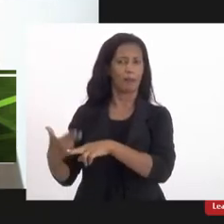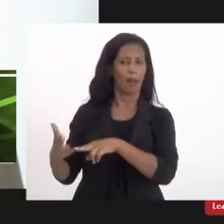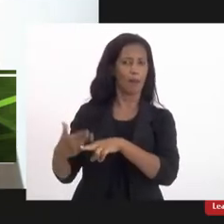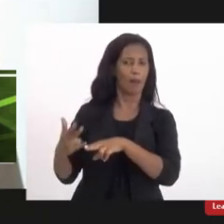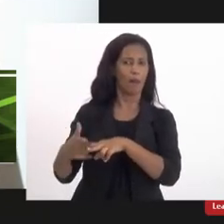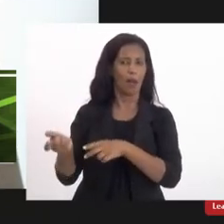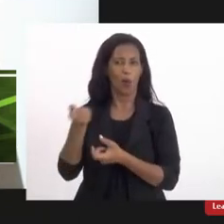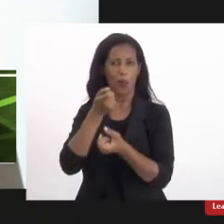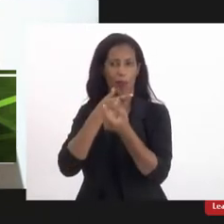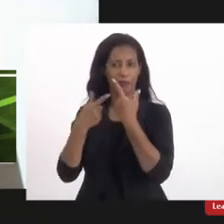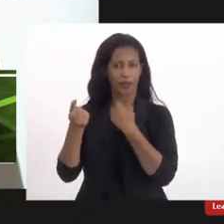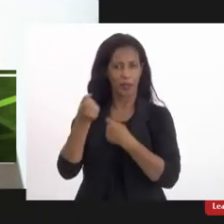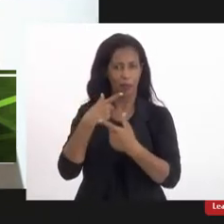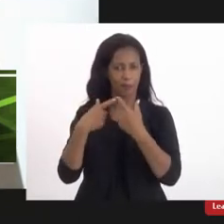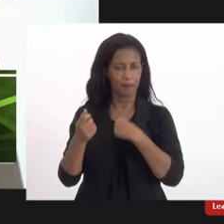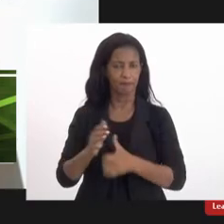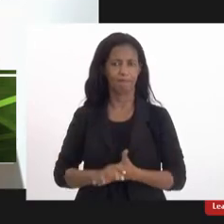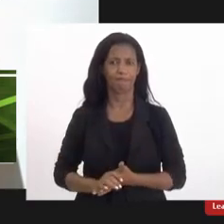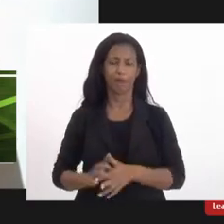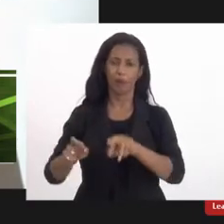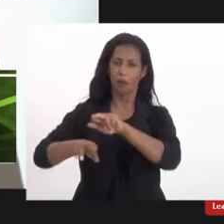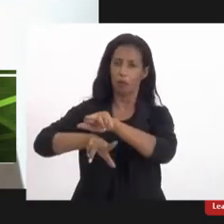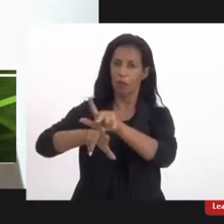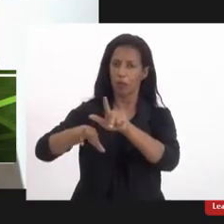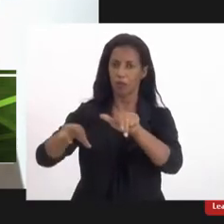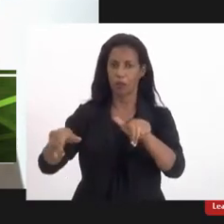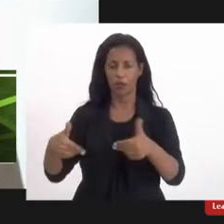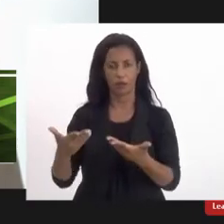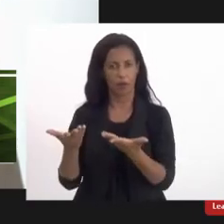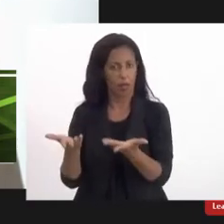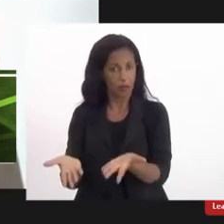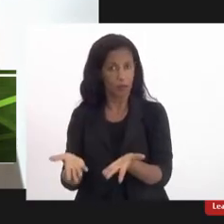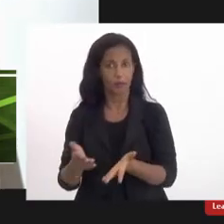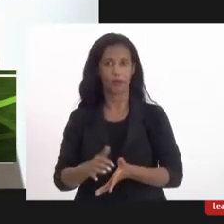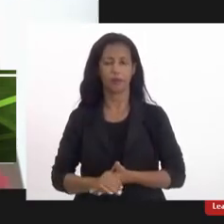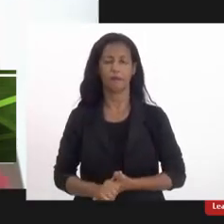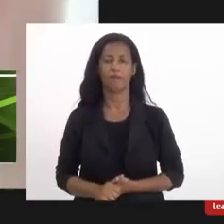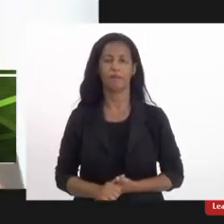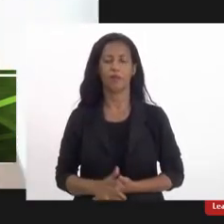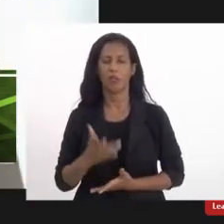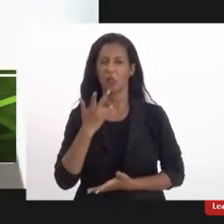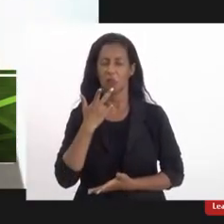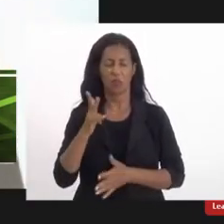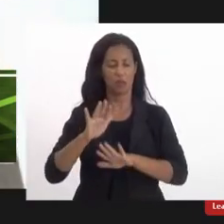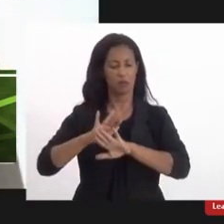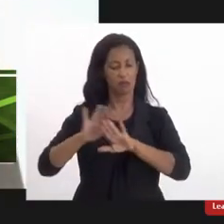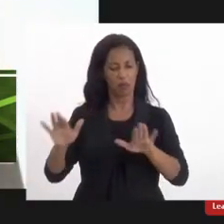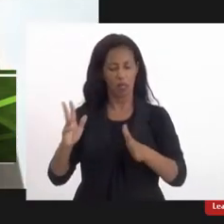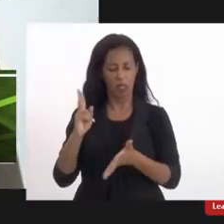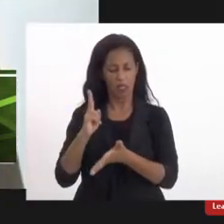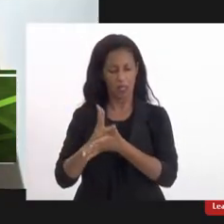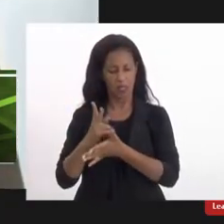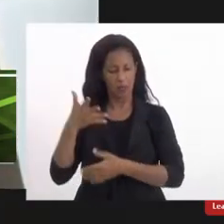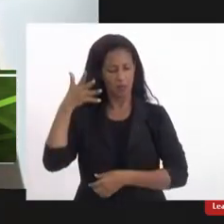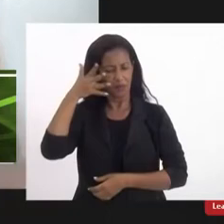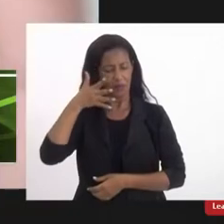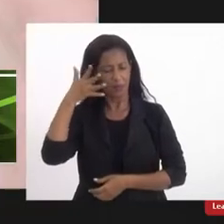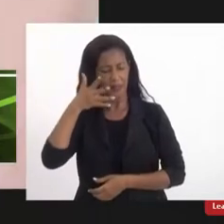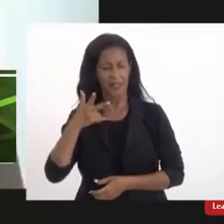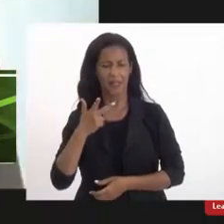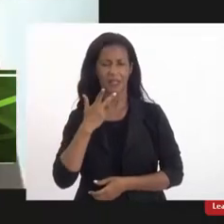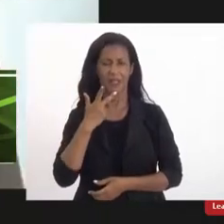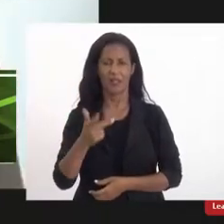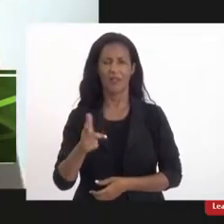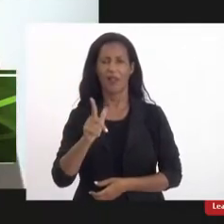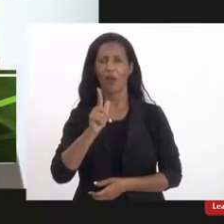de medicamentos os mais diversos possíveis, que não são medicamentos, não preciso citar, toda vez que eu faço uma palestra eu cito o uso de